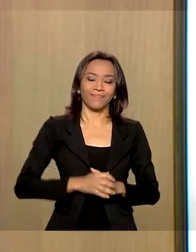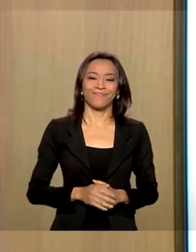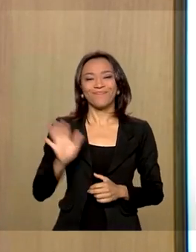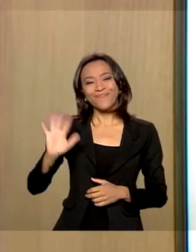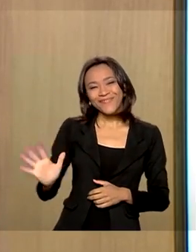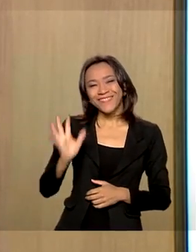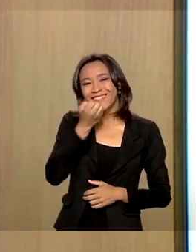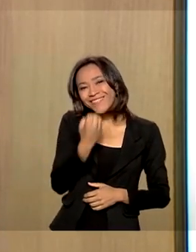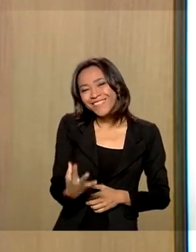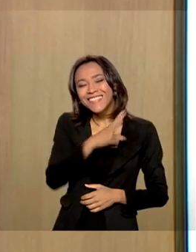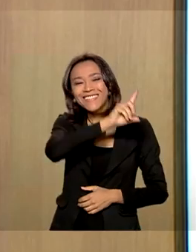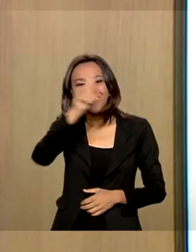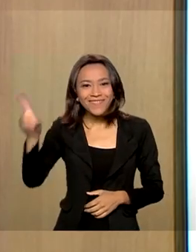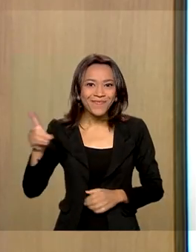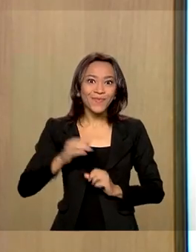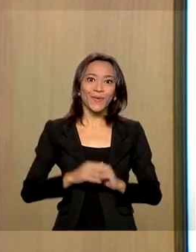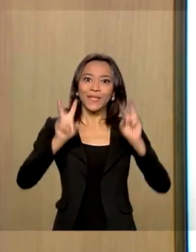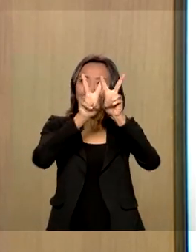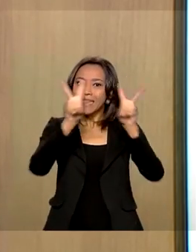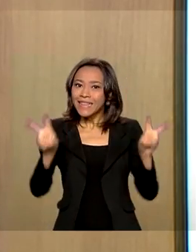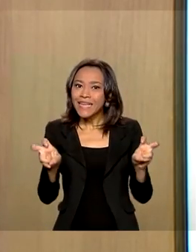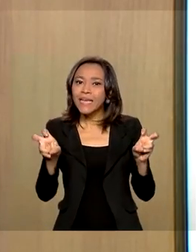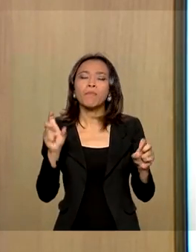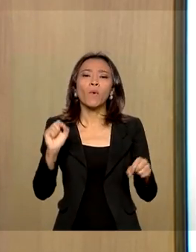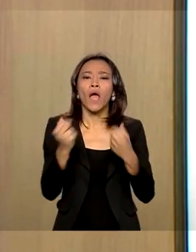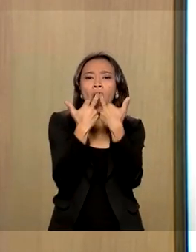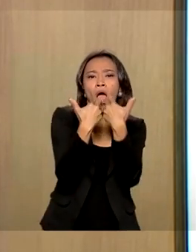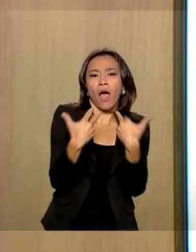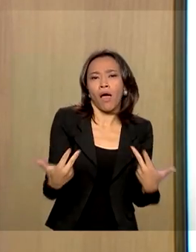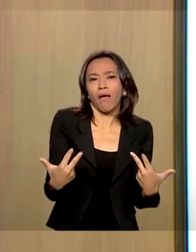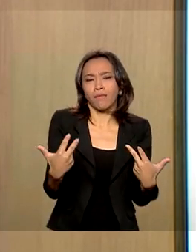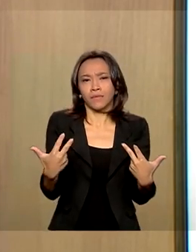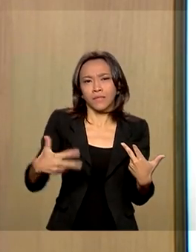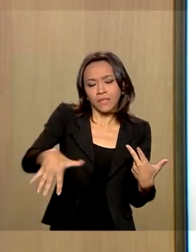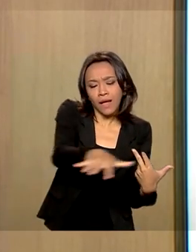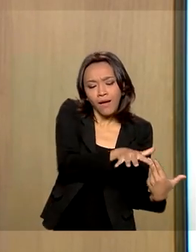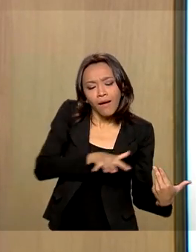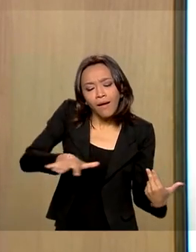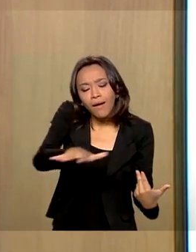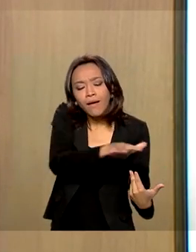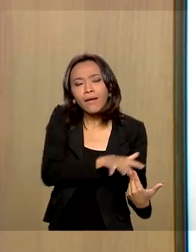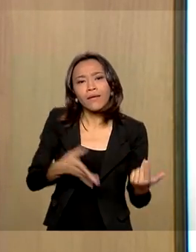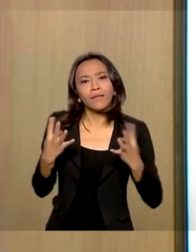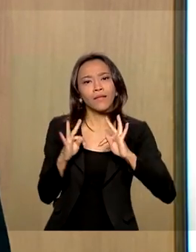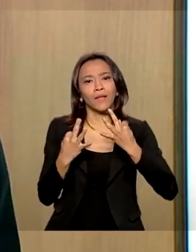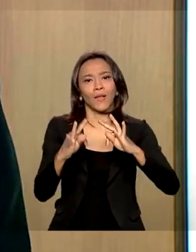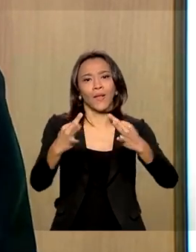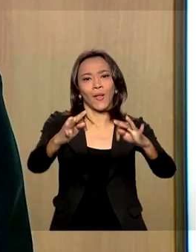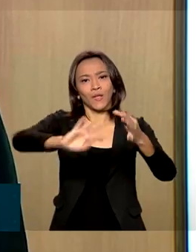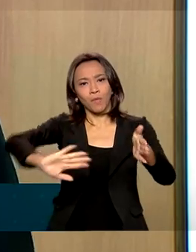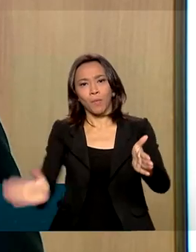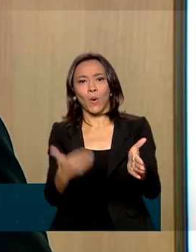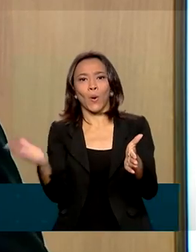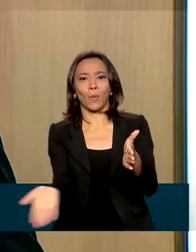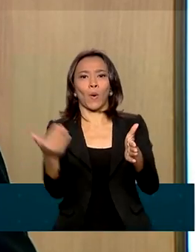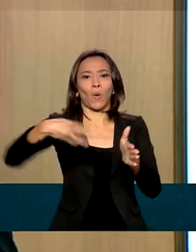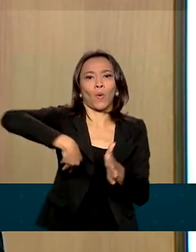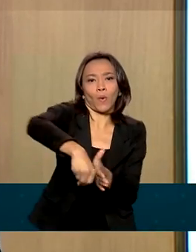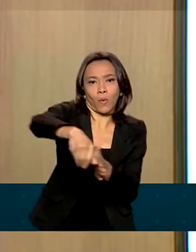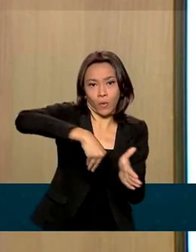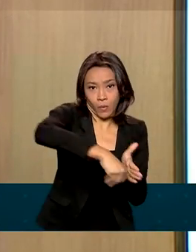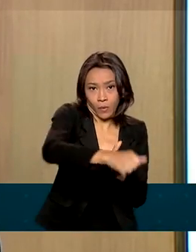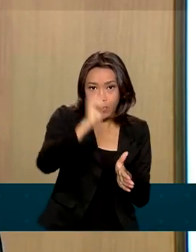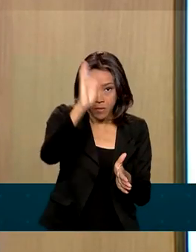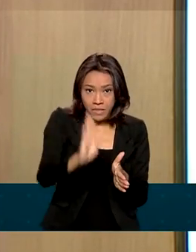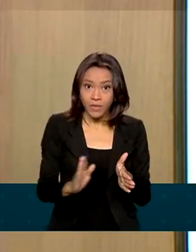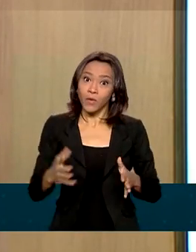dia, bom dia a todos. O nosso tema de hoje é a inovação, a importância da inovação no setor produtivo brasileiro. E aí, a